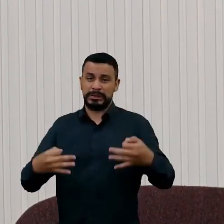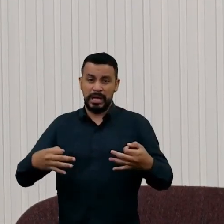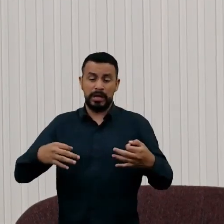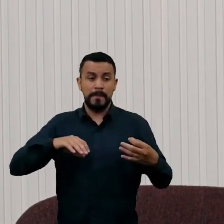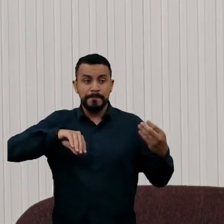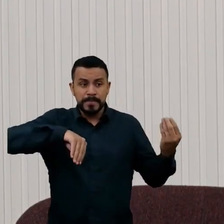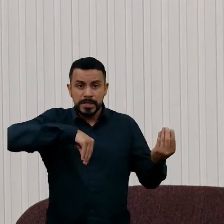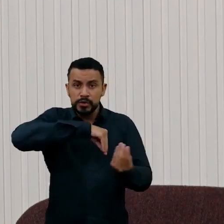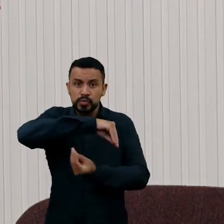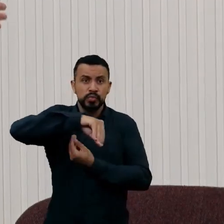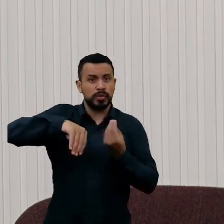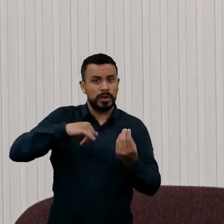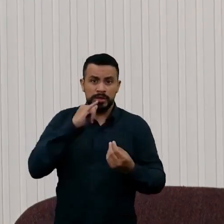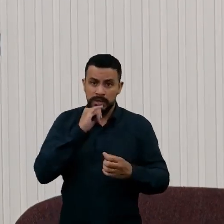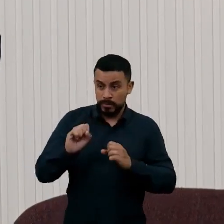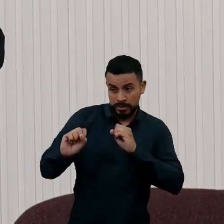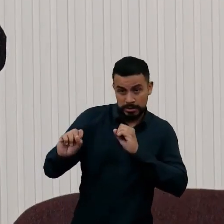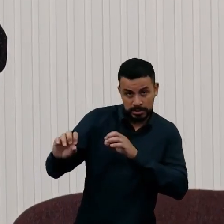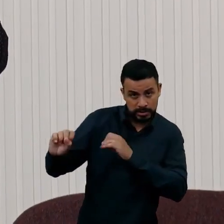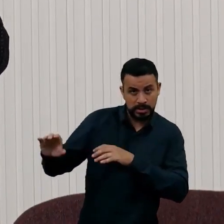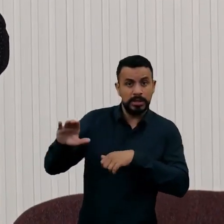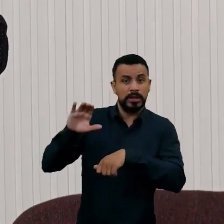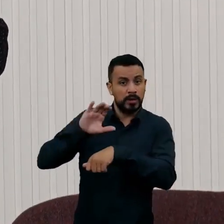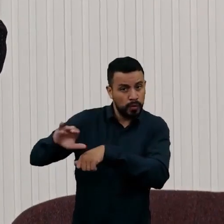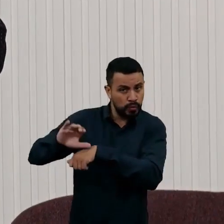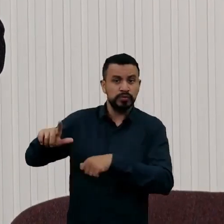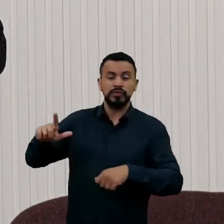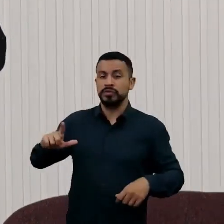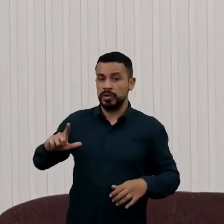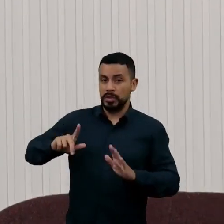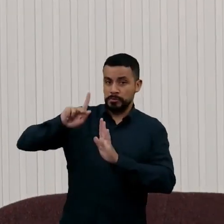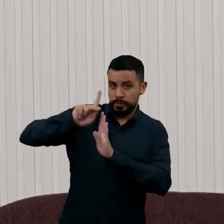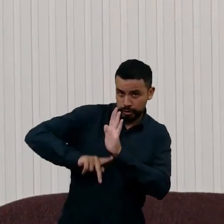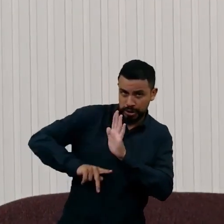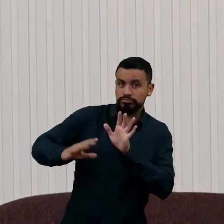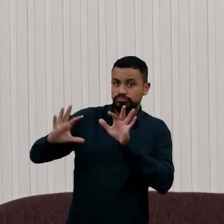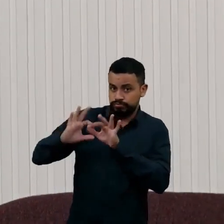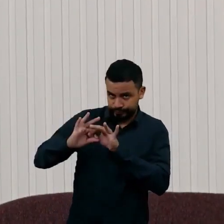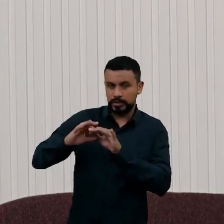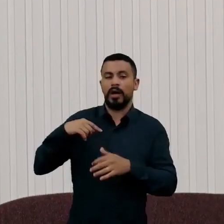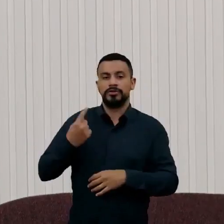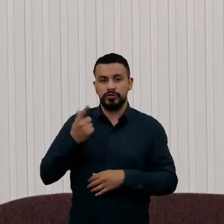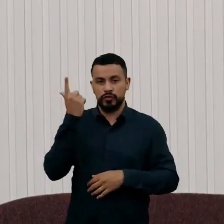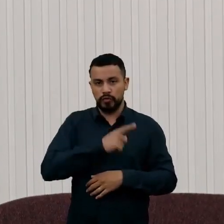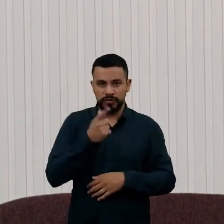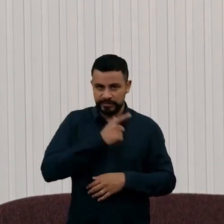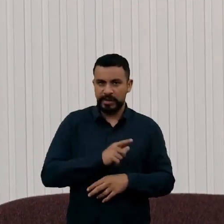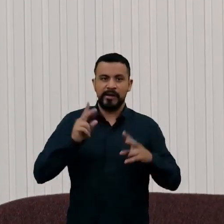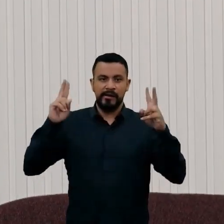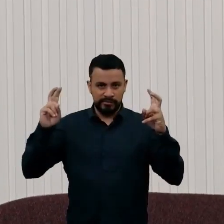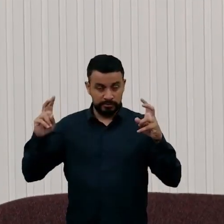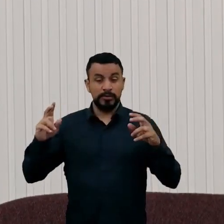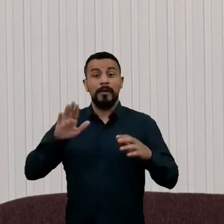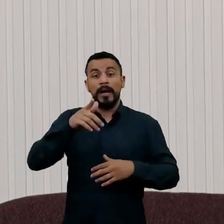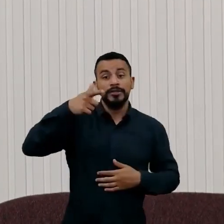sempre que você ensina, dar um curso, vai ter um projeto conectado a ele. É a forma que nós vamos lidar com essas questões, mas, novamente, significa